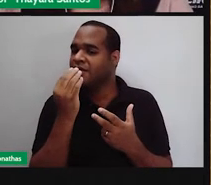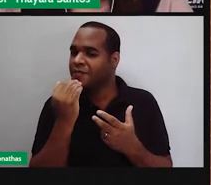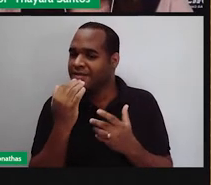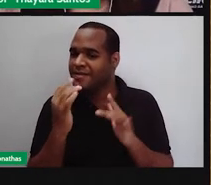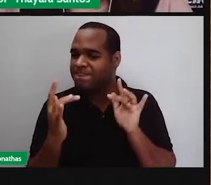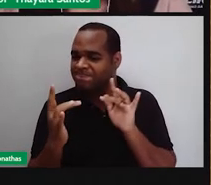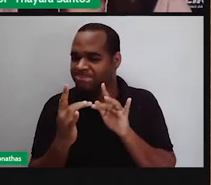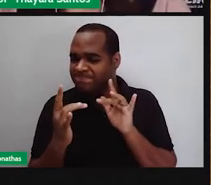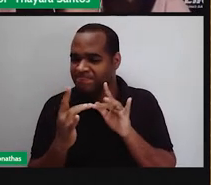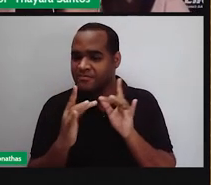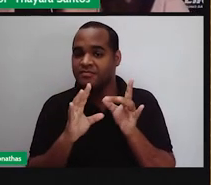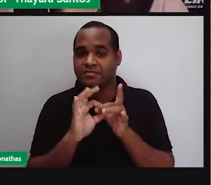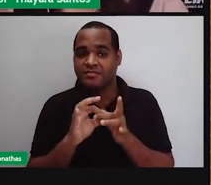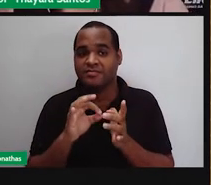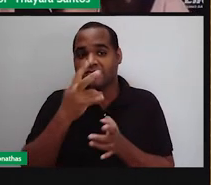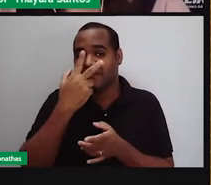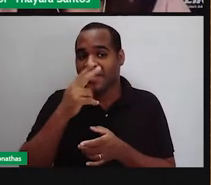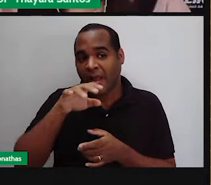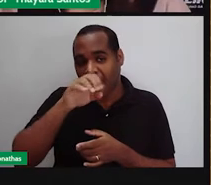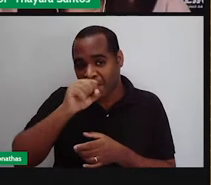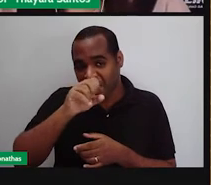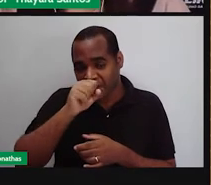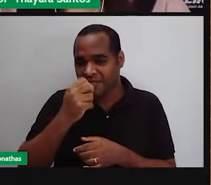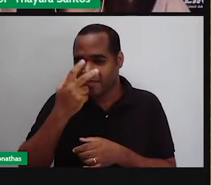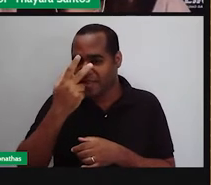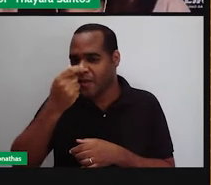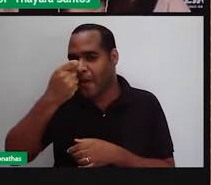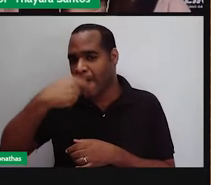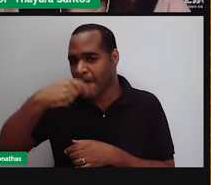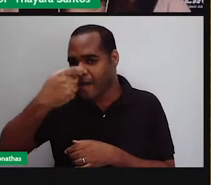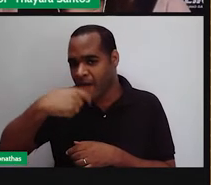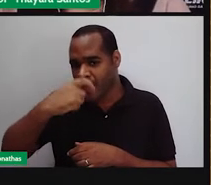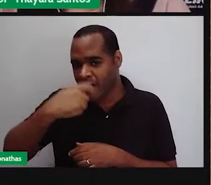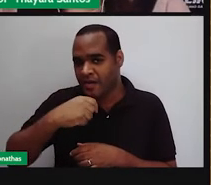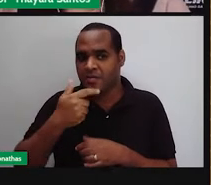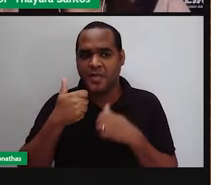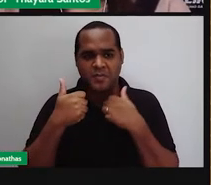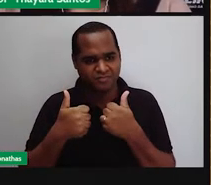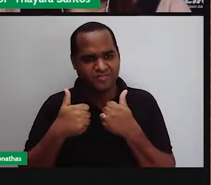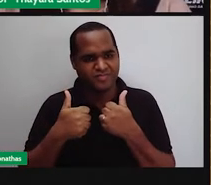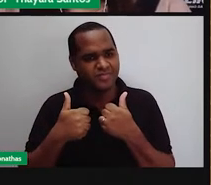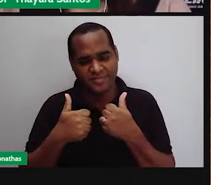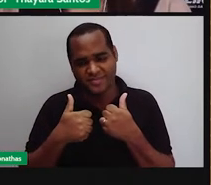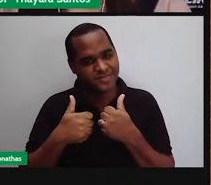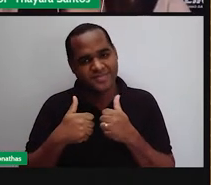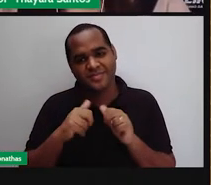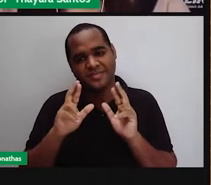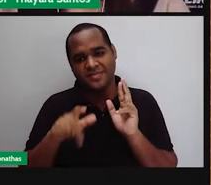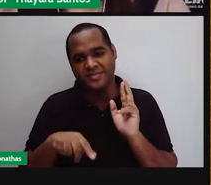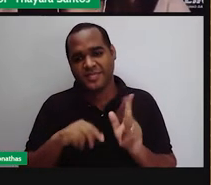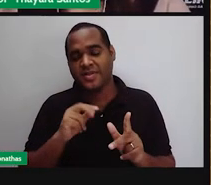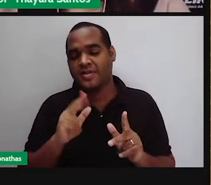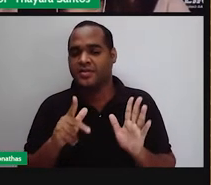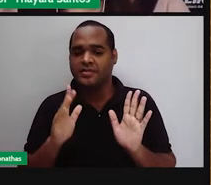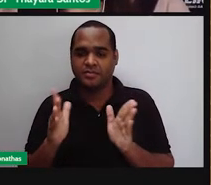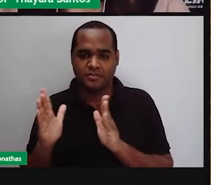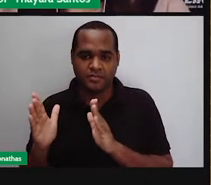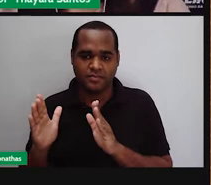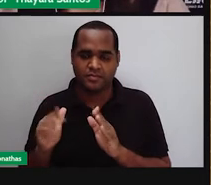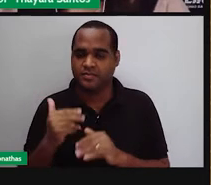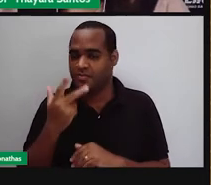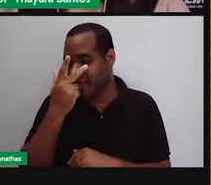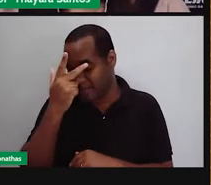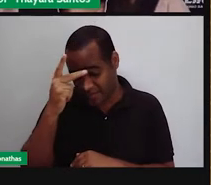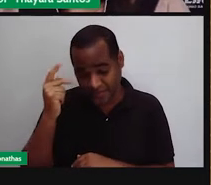intimamente relacionado com o olfato, quando estamos gripados, os gostos não são tão acentuados. Vocês já devem ter passado por essa